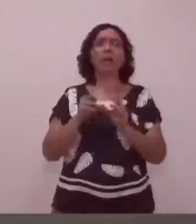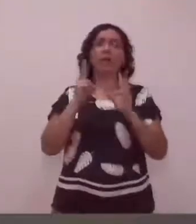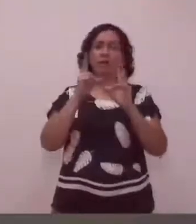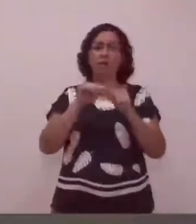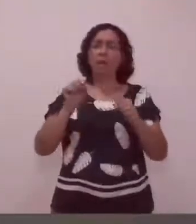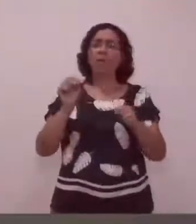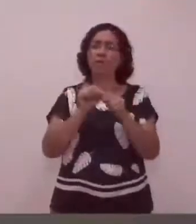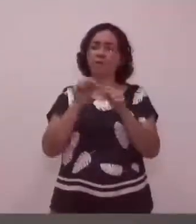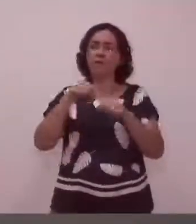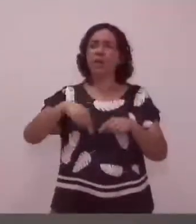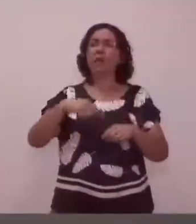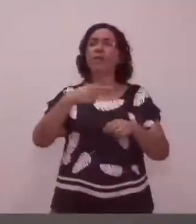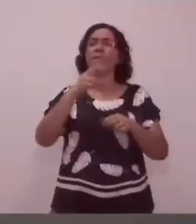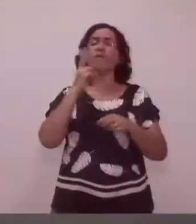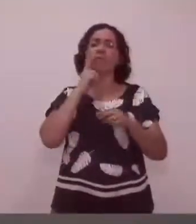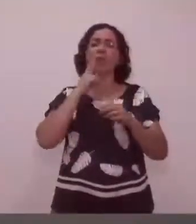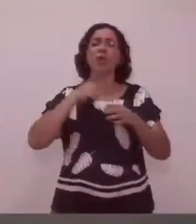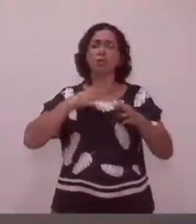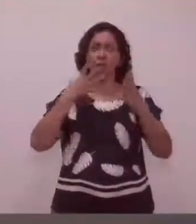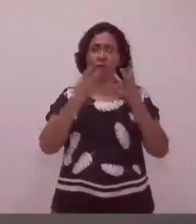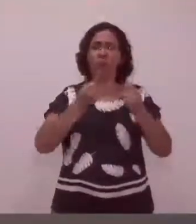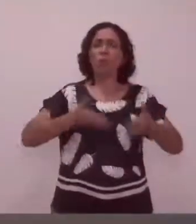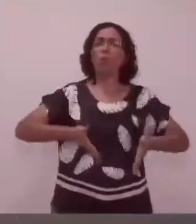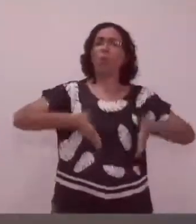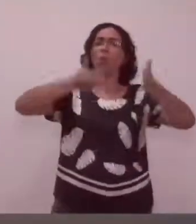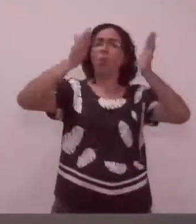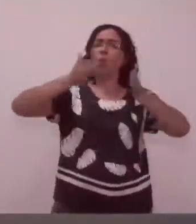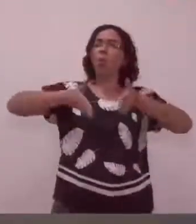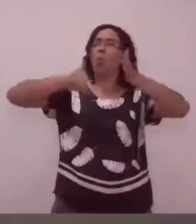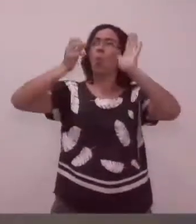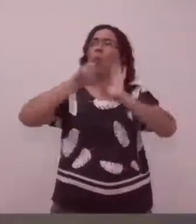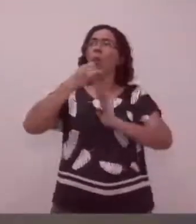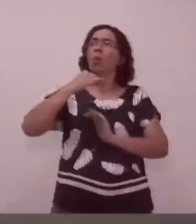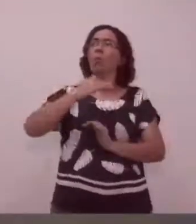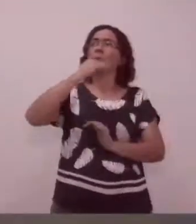Vamos verticalizar o município e vamos fazer prédio de oito andares.